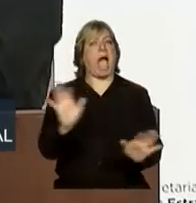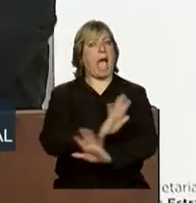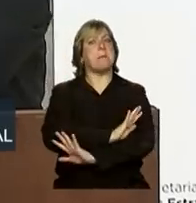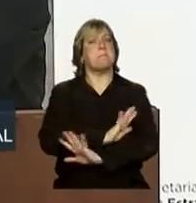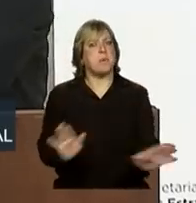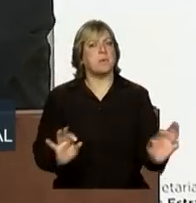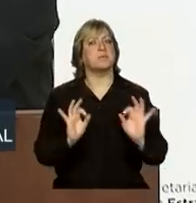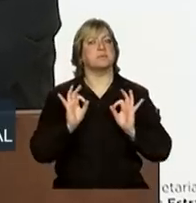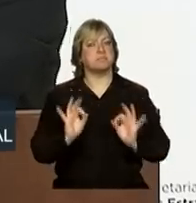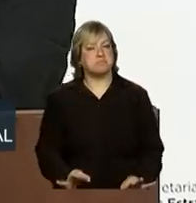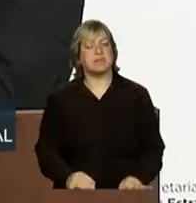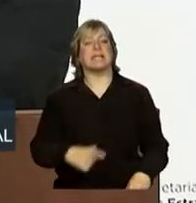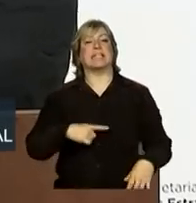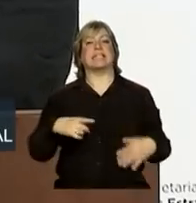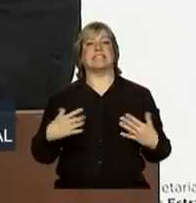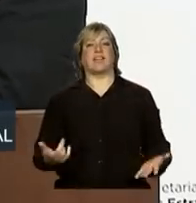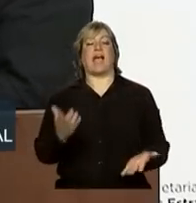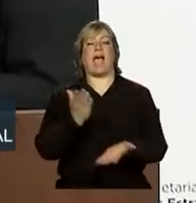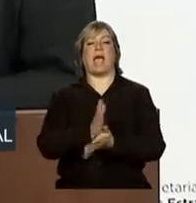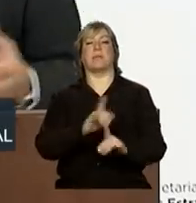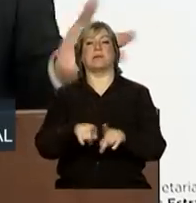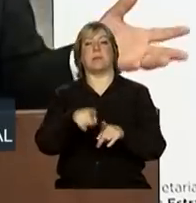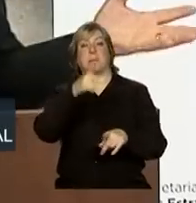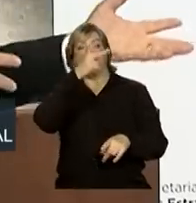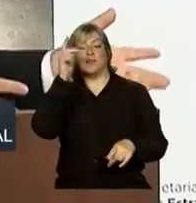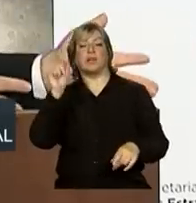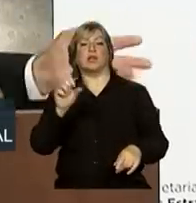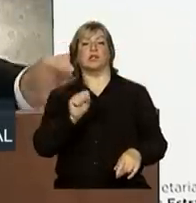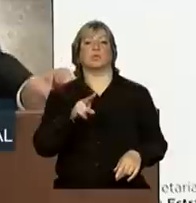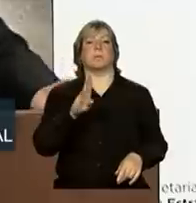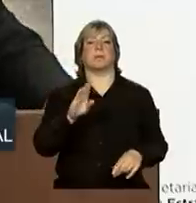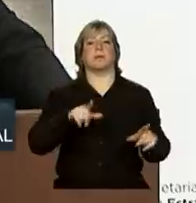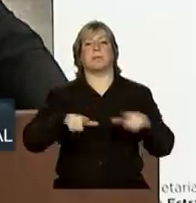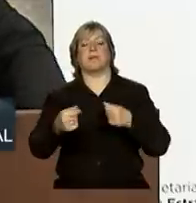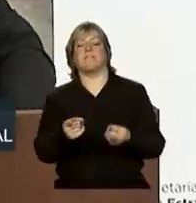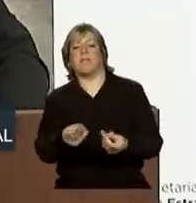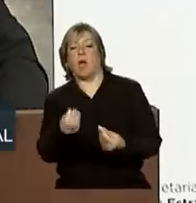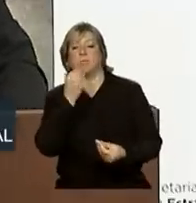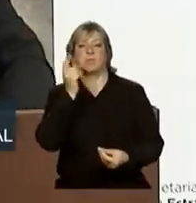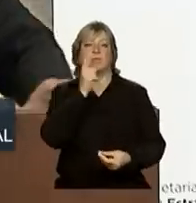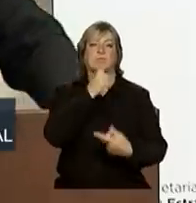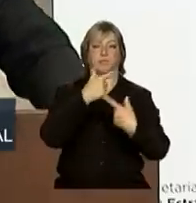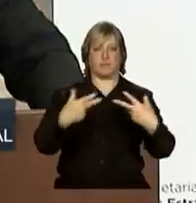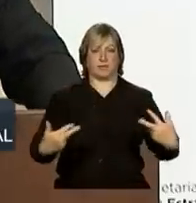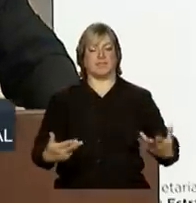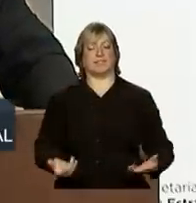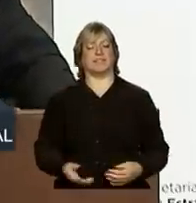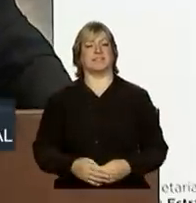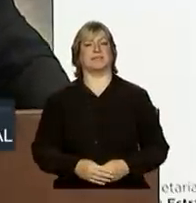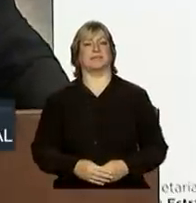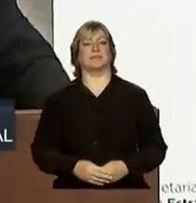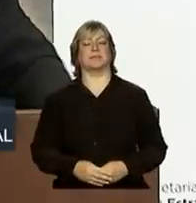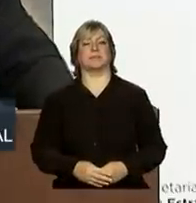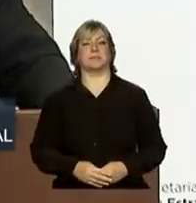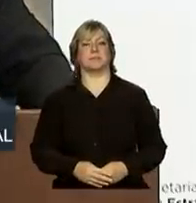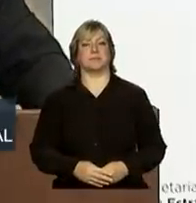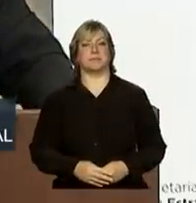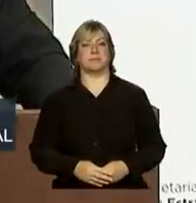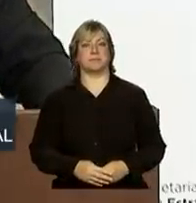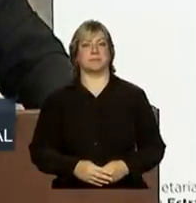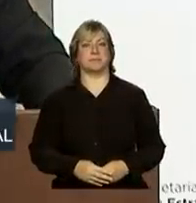Acabou. E acabou também aquele pessoal do subemprego que ficava vendendo os cafezinhos, né, Arthur? Mas,